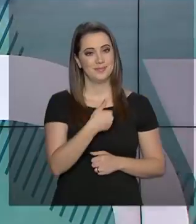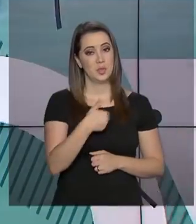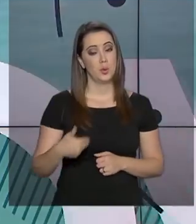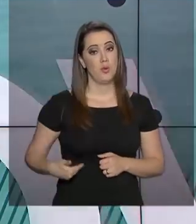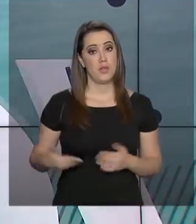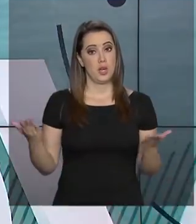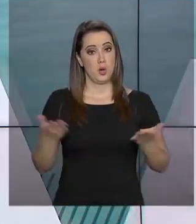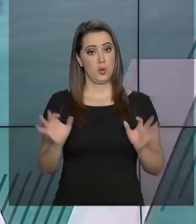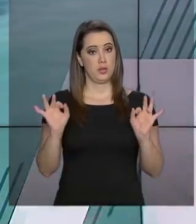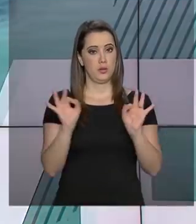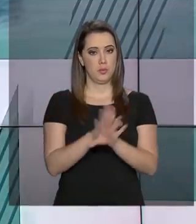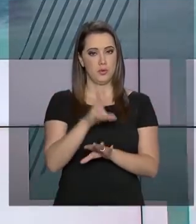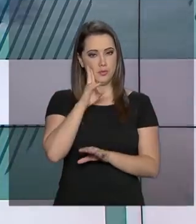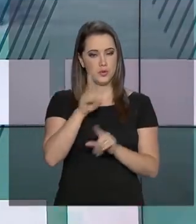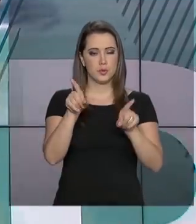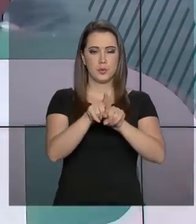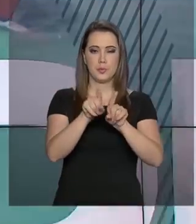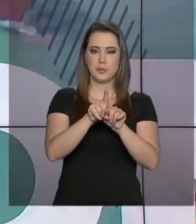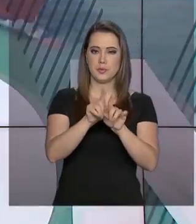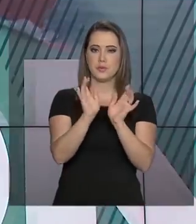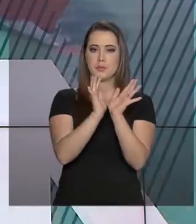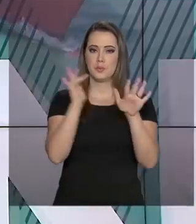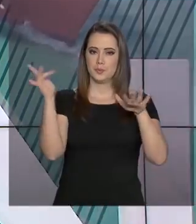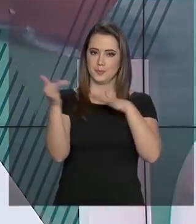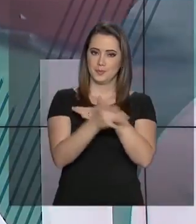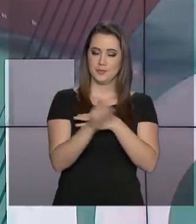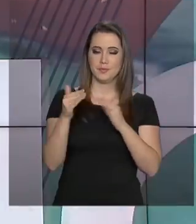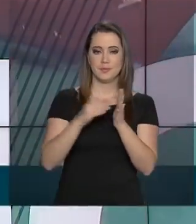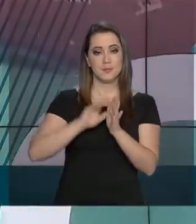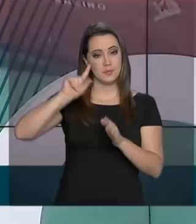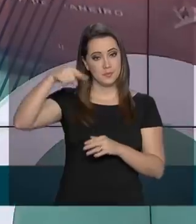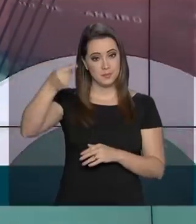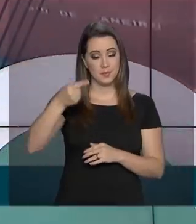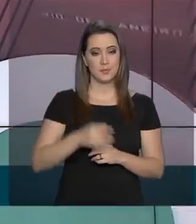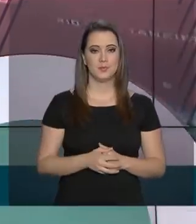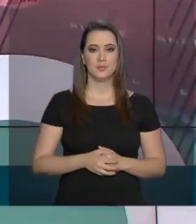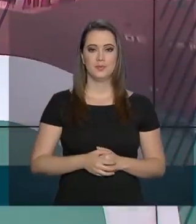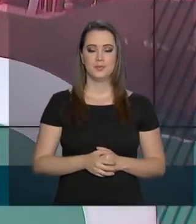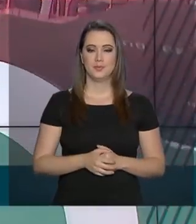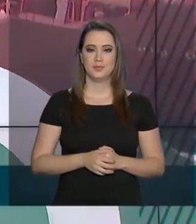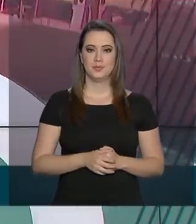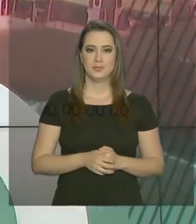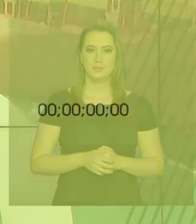agora fica por aqui. Acompanhe a gente também pelas nossas redes sociais. Até a próxima!